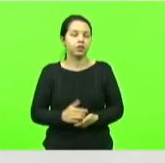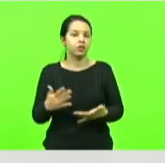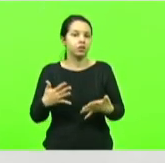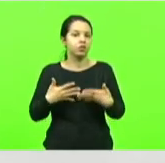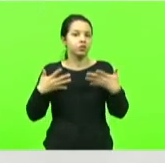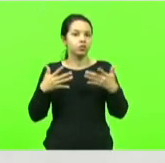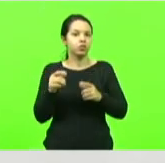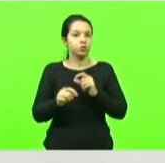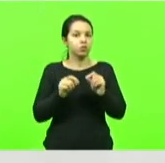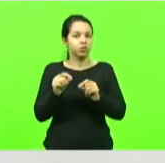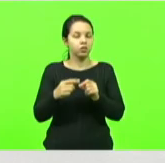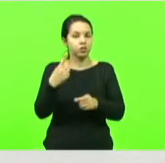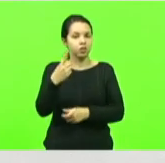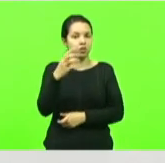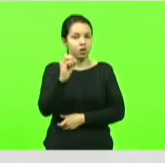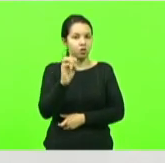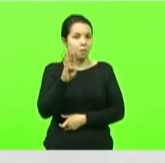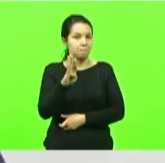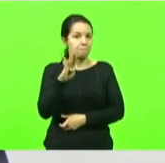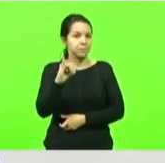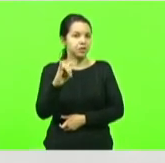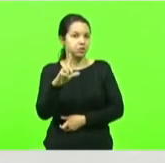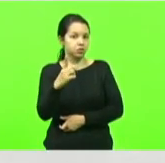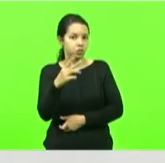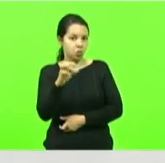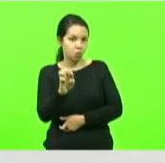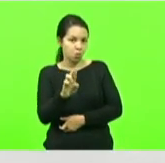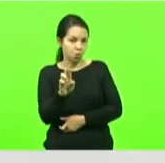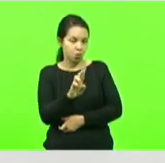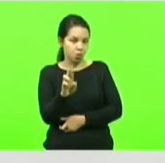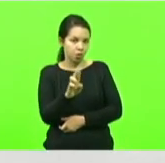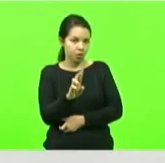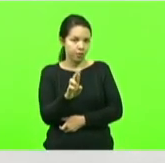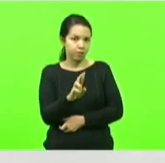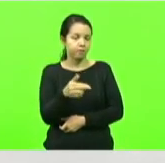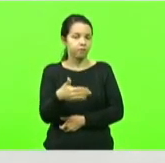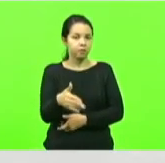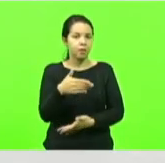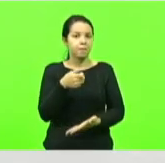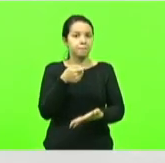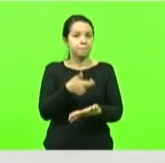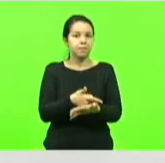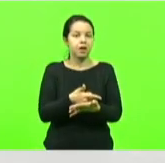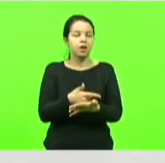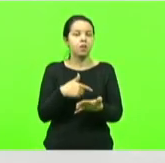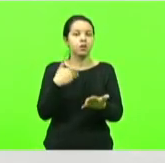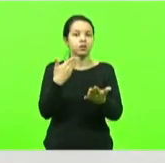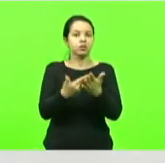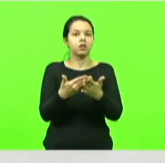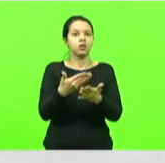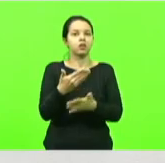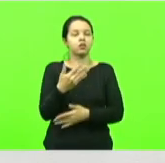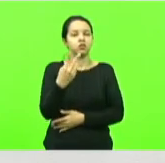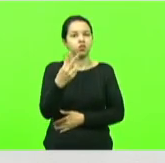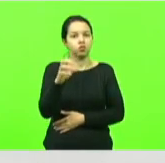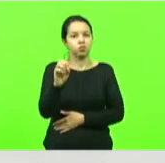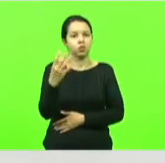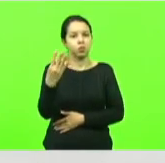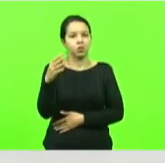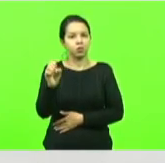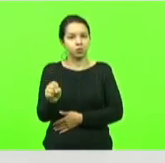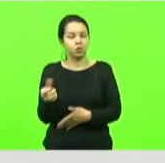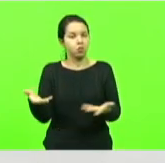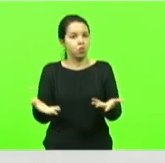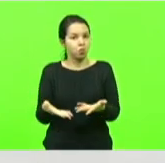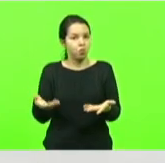bilhões de reais que serão pagos até 2048 hoje nós estamos pagando 46